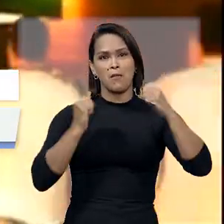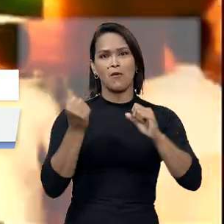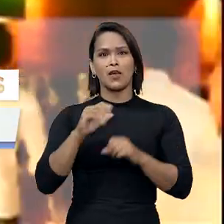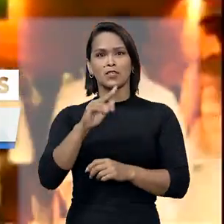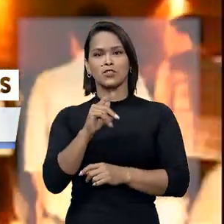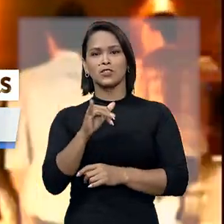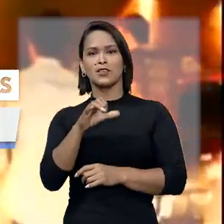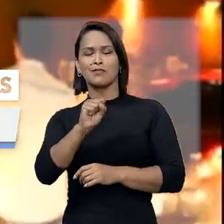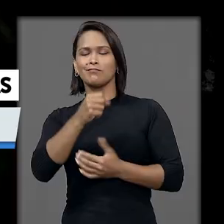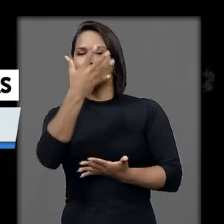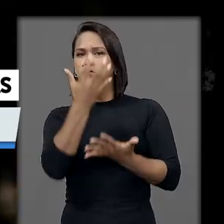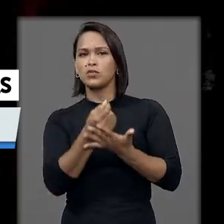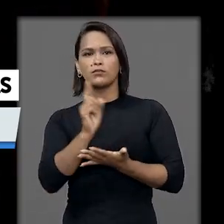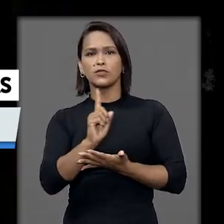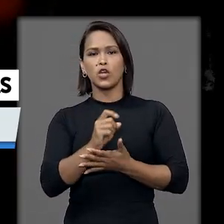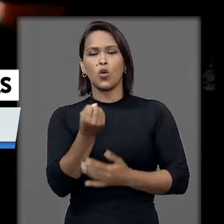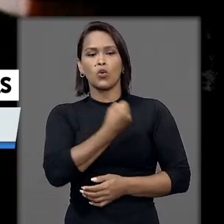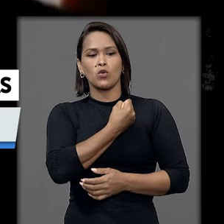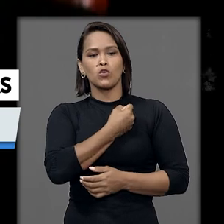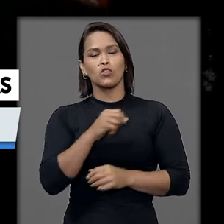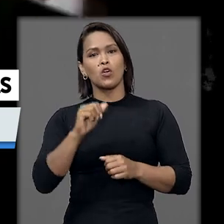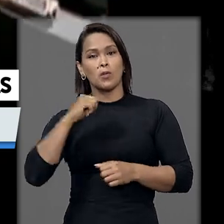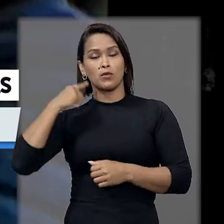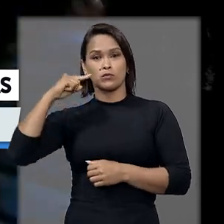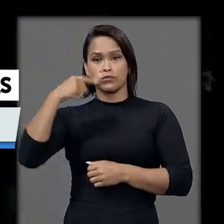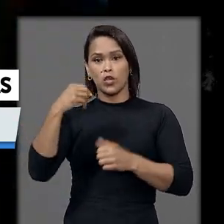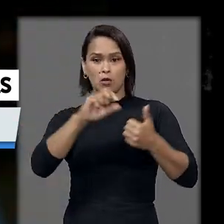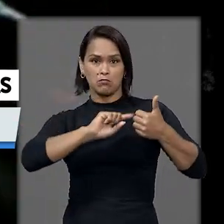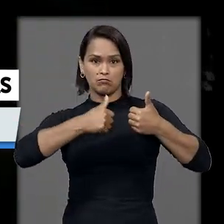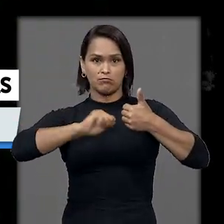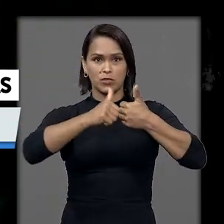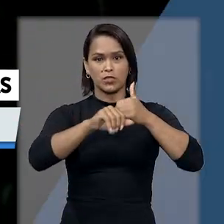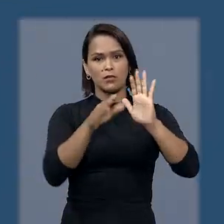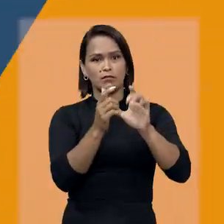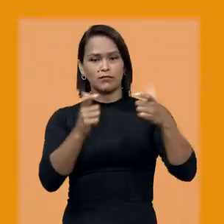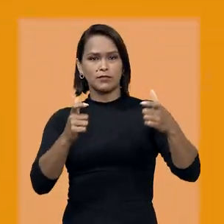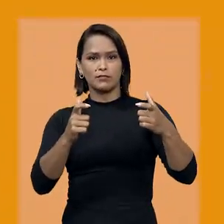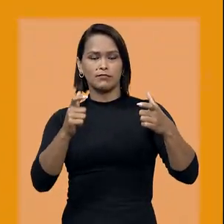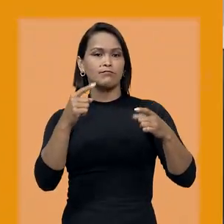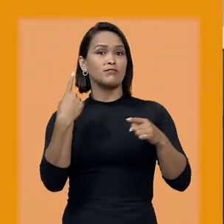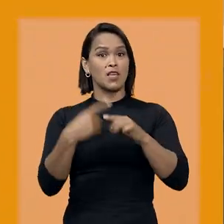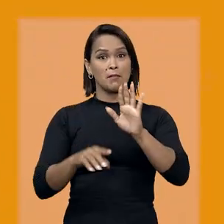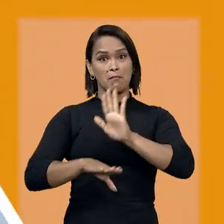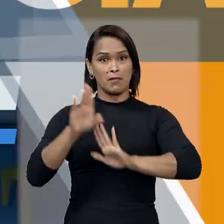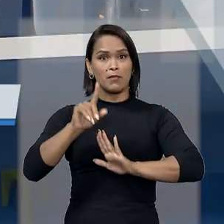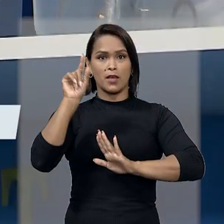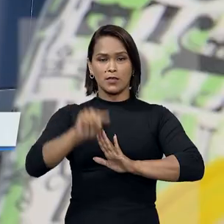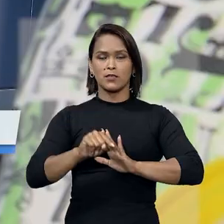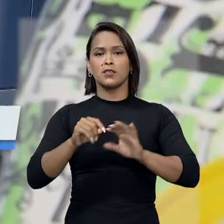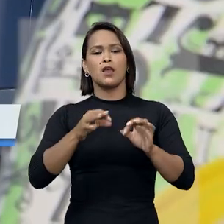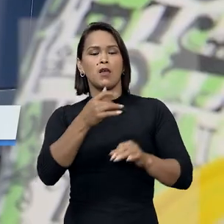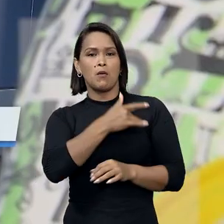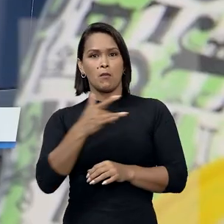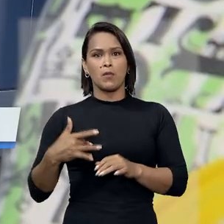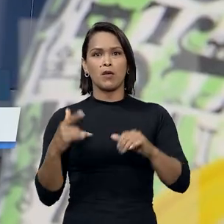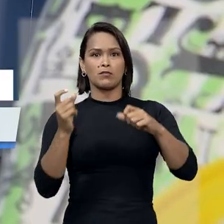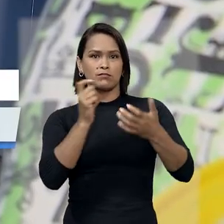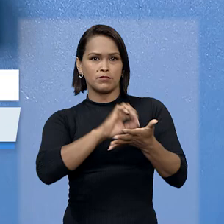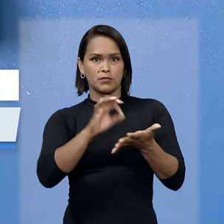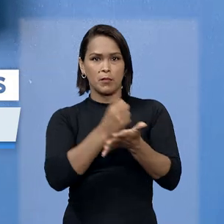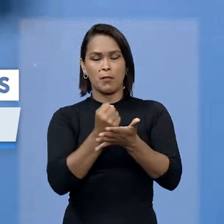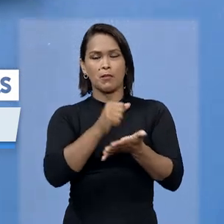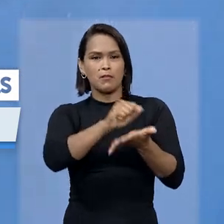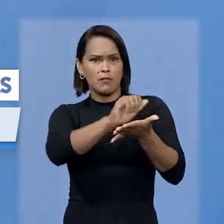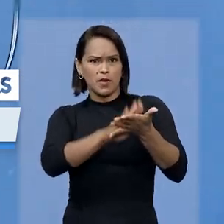negado pedido para que o número de advogados no tribunal do júri fosse ampliado. E mais, plano de saúde terá que pagar